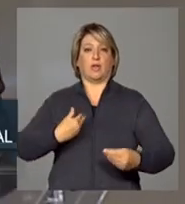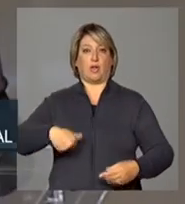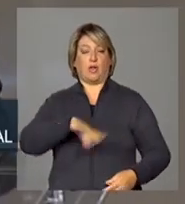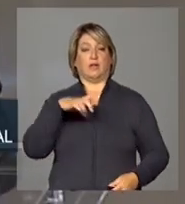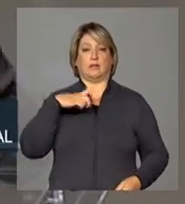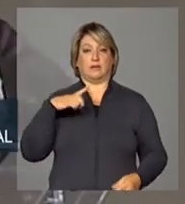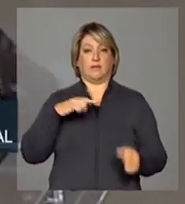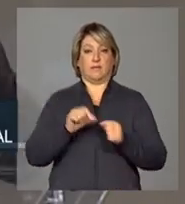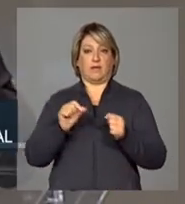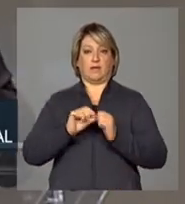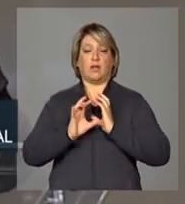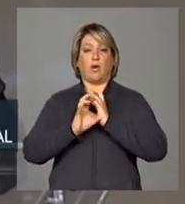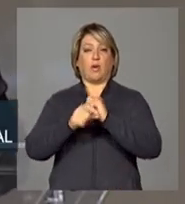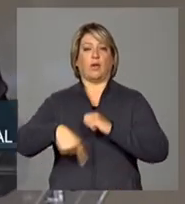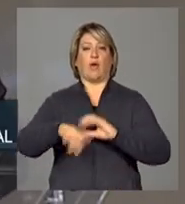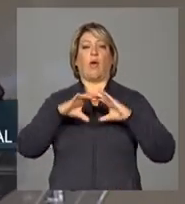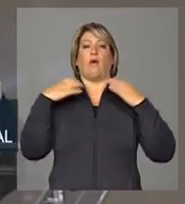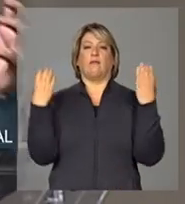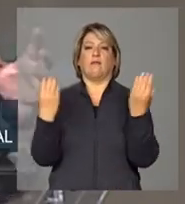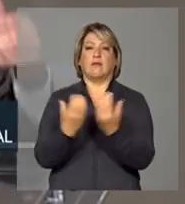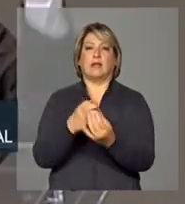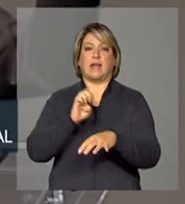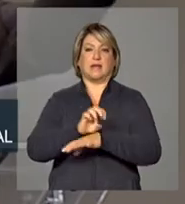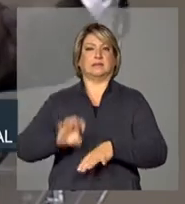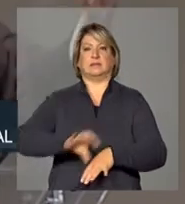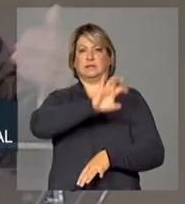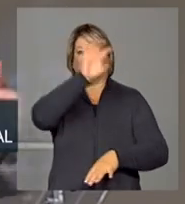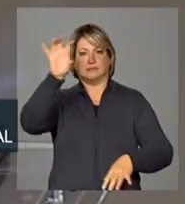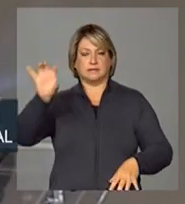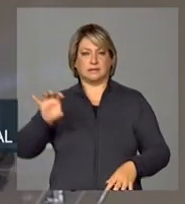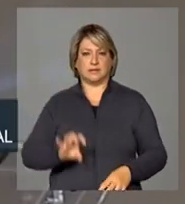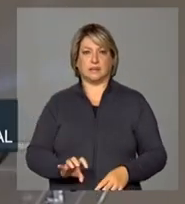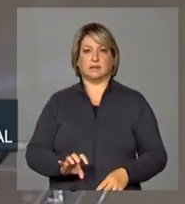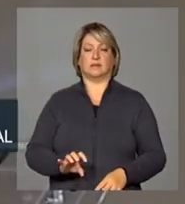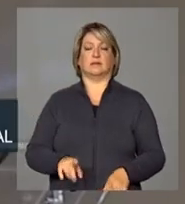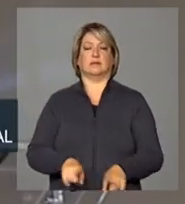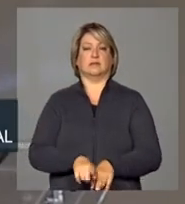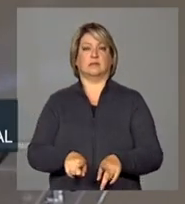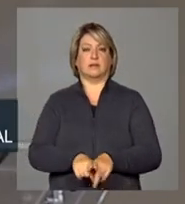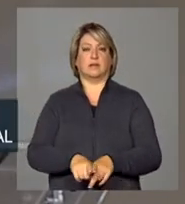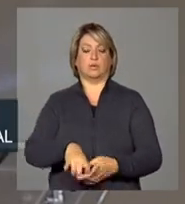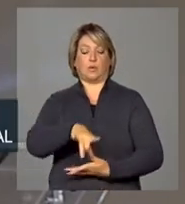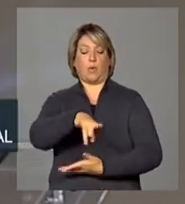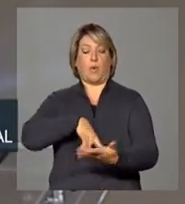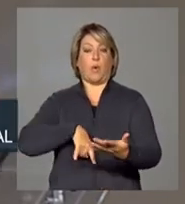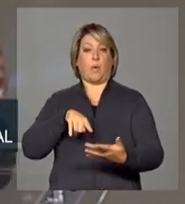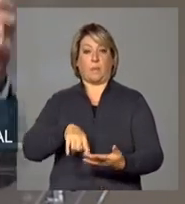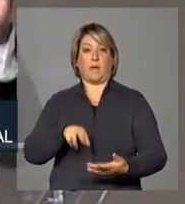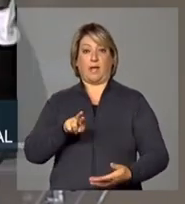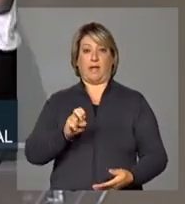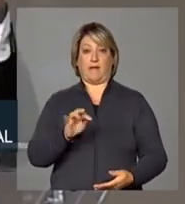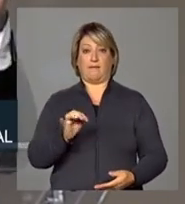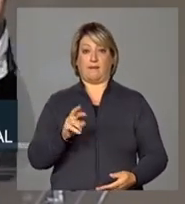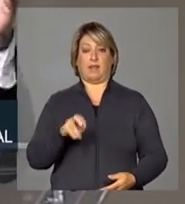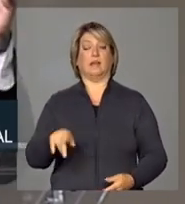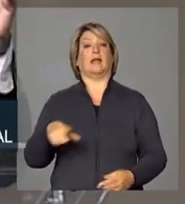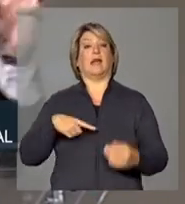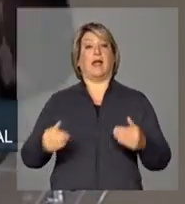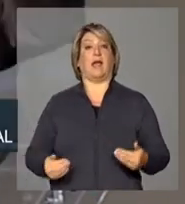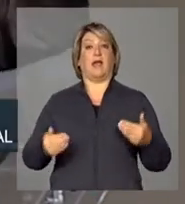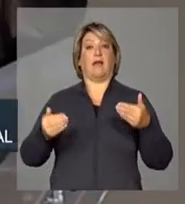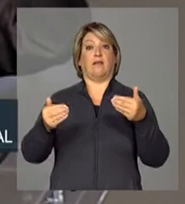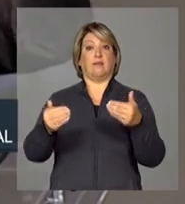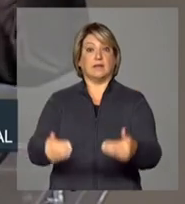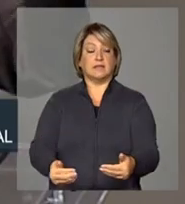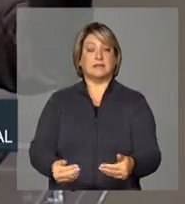temos feito ao longo dessas conferências estaduais, partir da discussão do nosso documento de referência, ela avança num sentido talvez